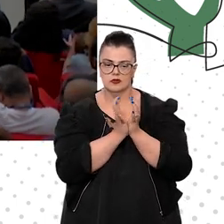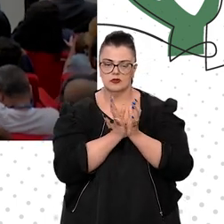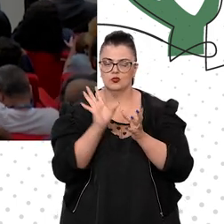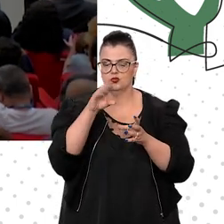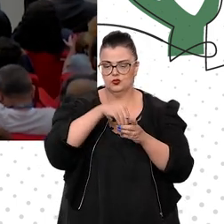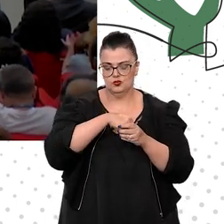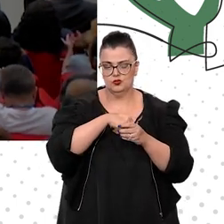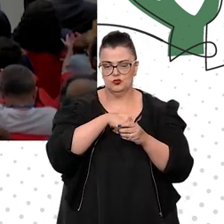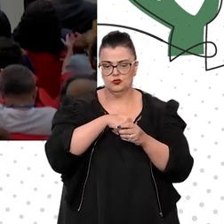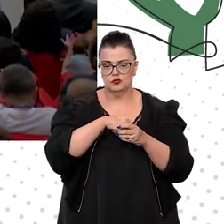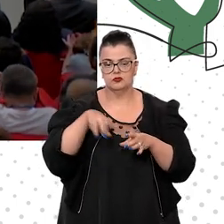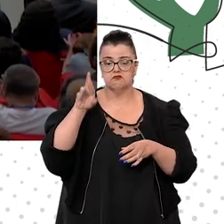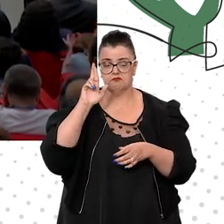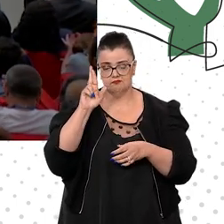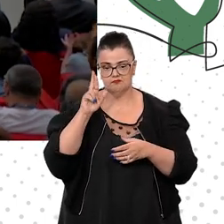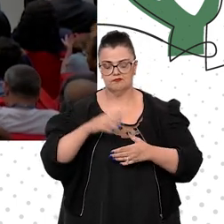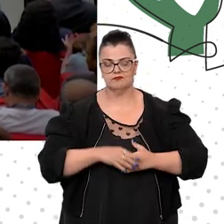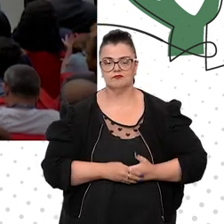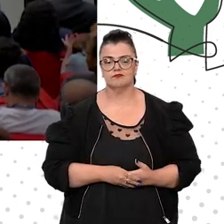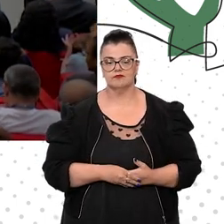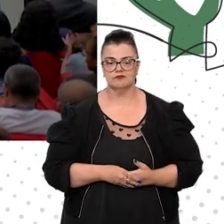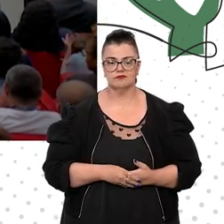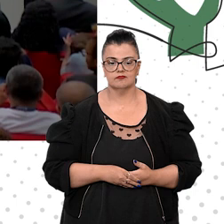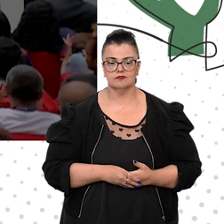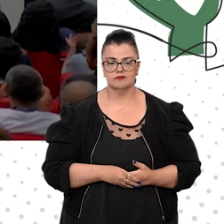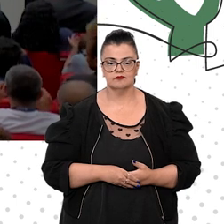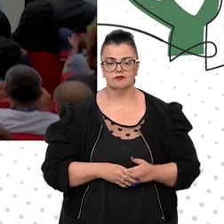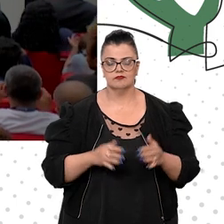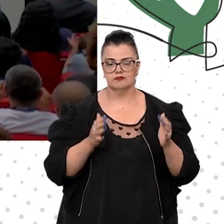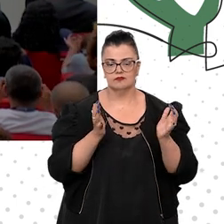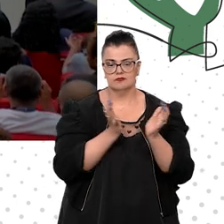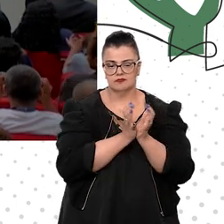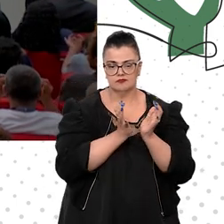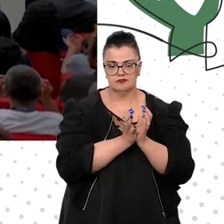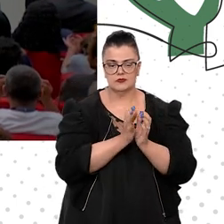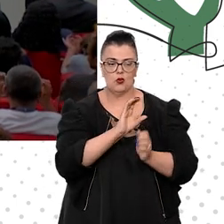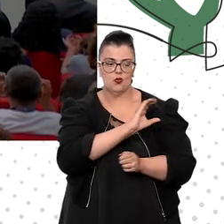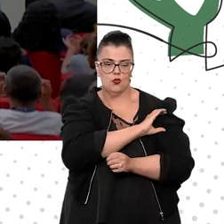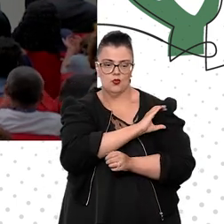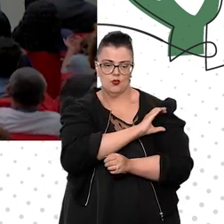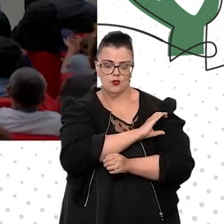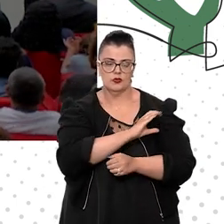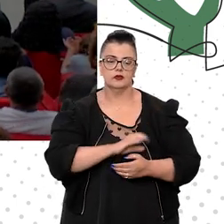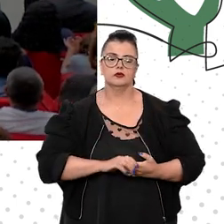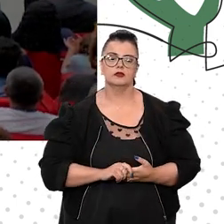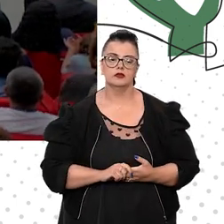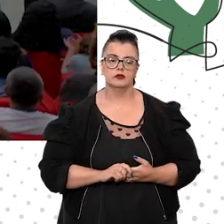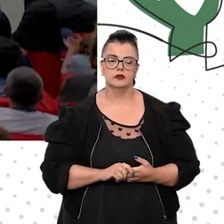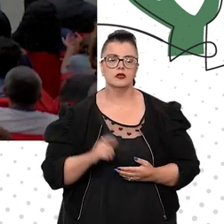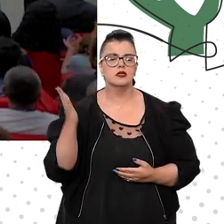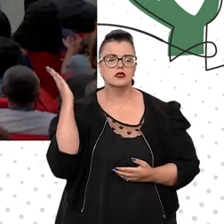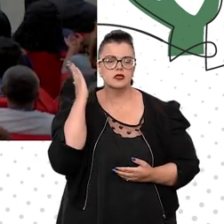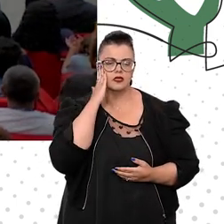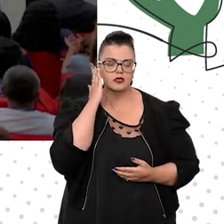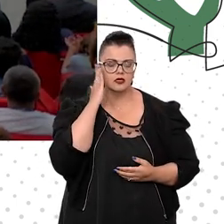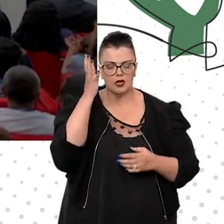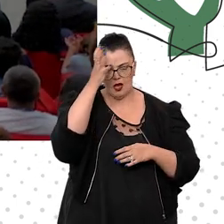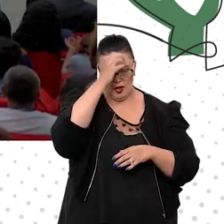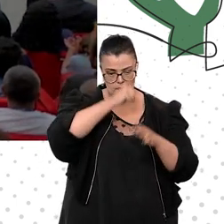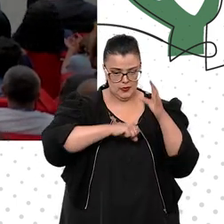enfim, da coordenadoria, de forma que sei que aprenderei muito,